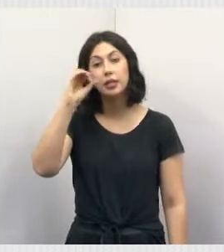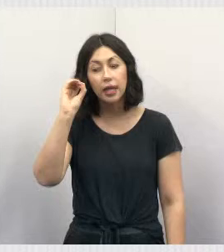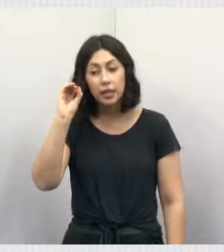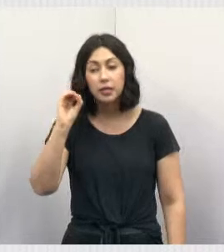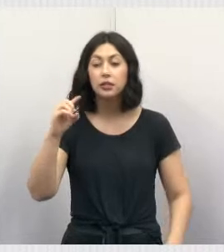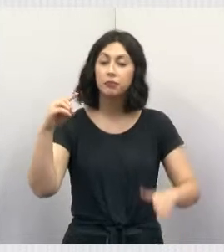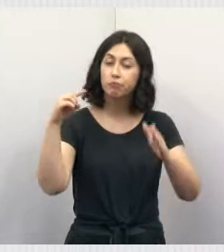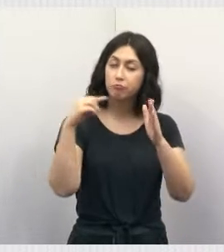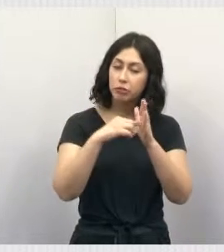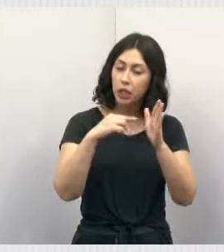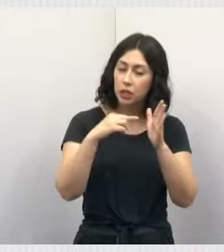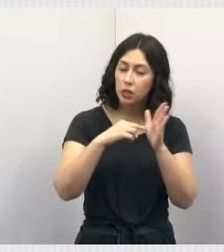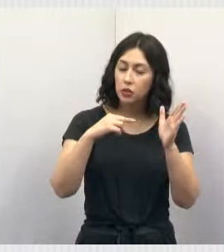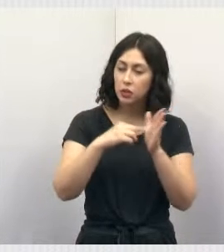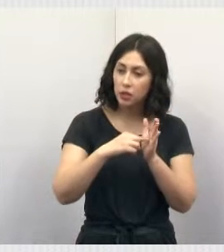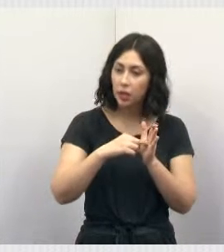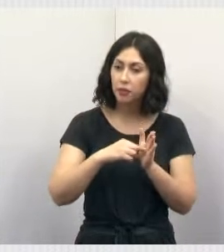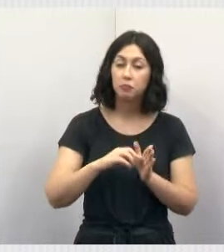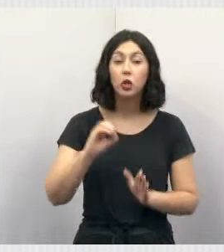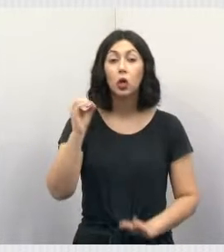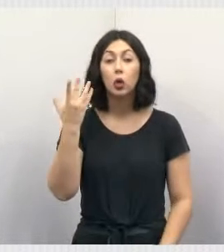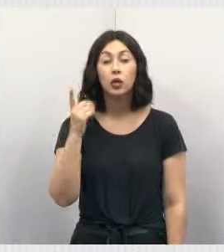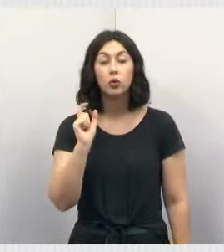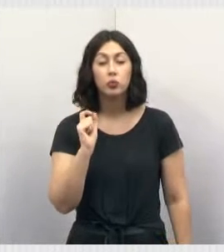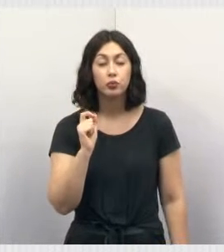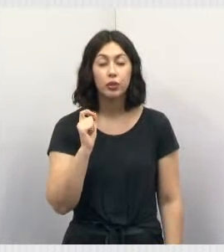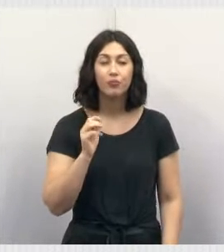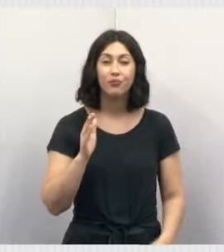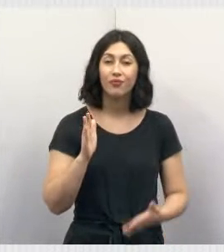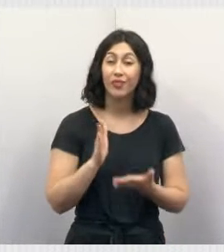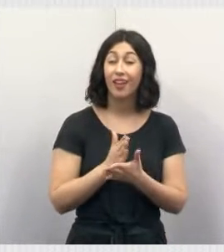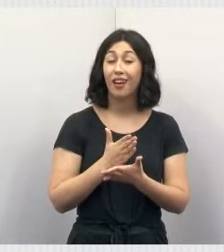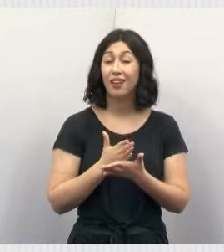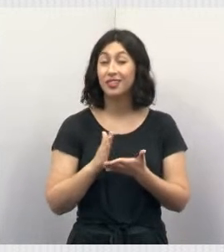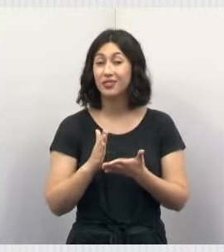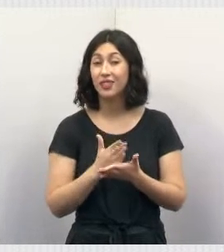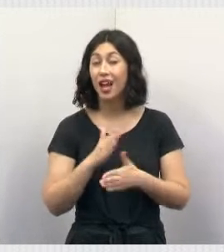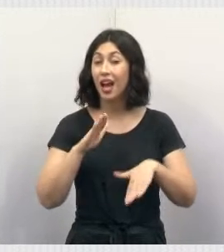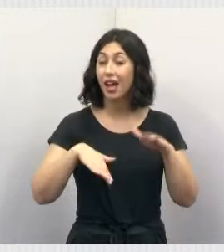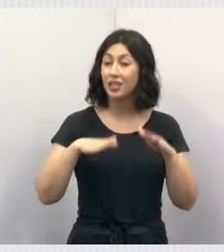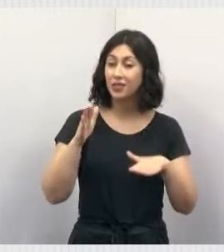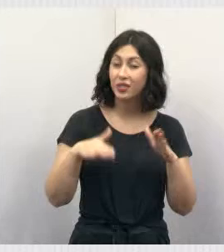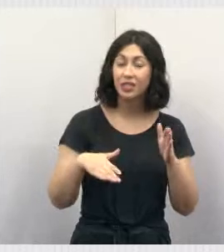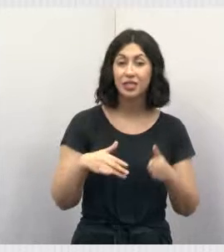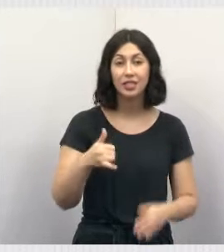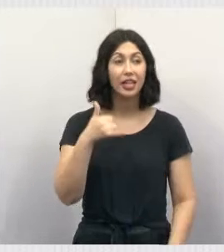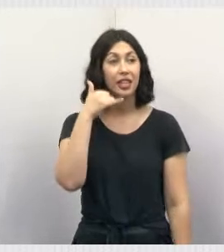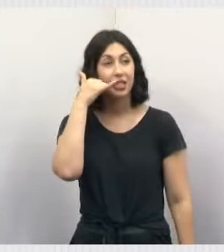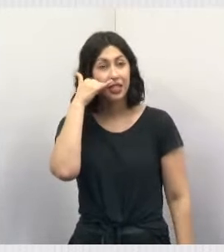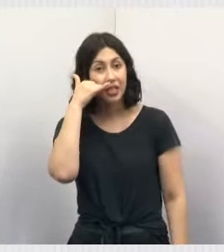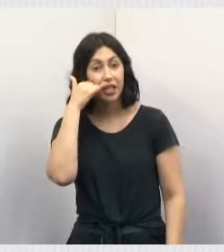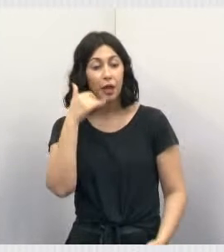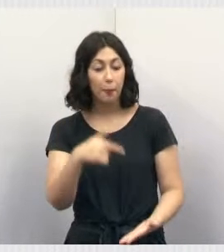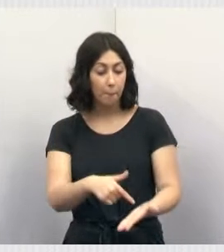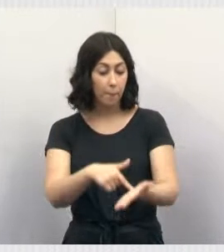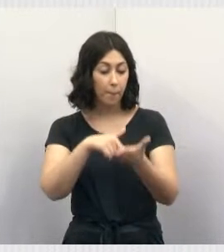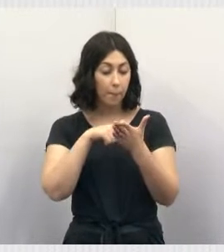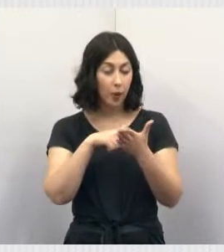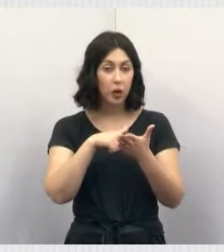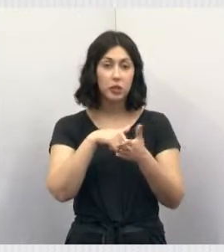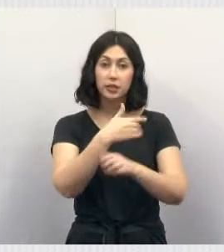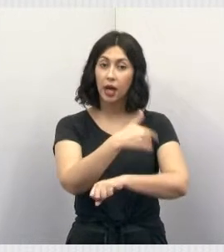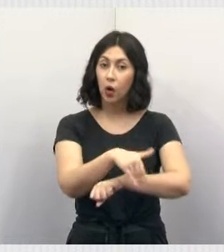recebe a denúncia de maus-tratos. O acontece? Às vezes, esse protocolo, a pessoa liga aqui e passa o protocolo para mim, o endereço. A gente